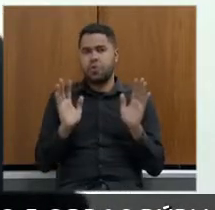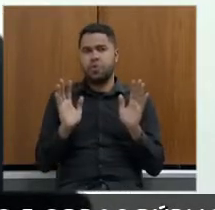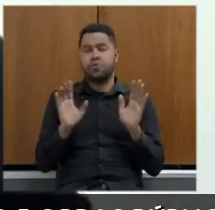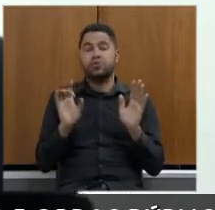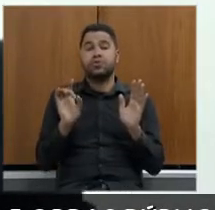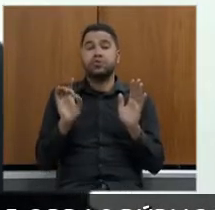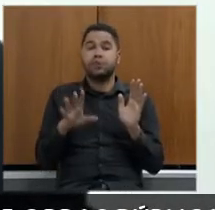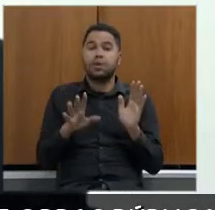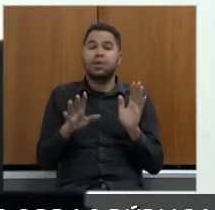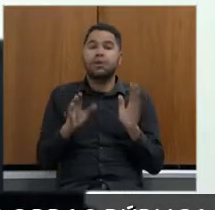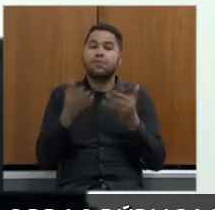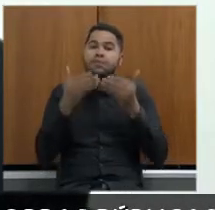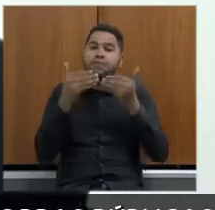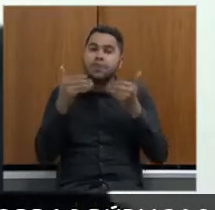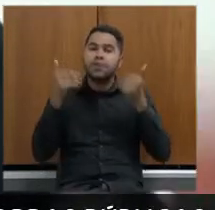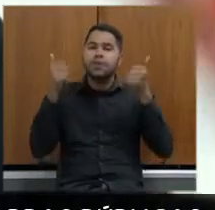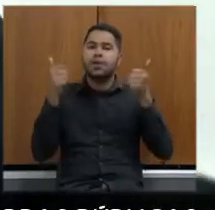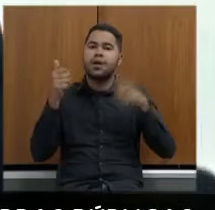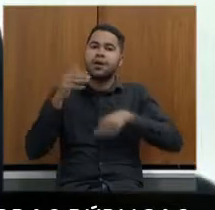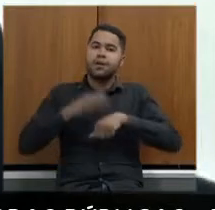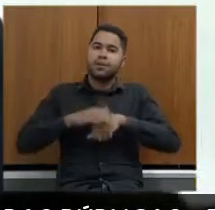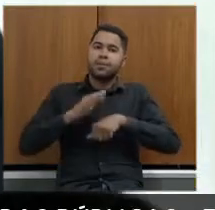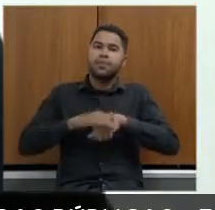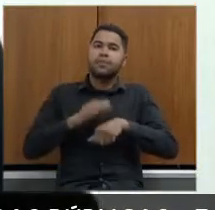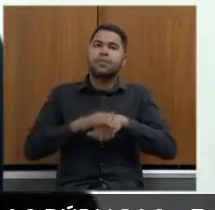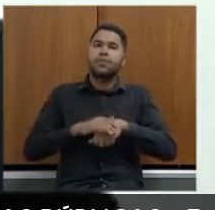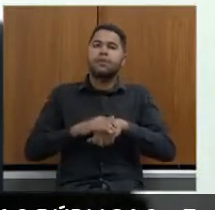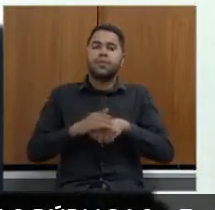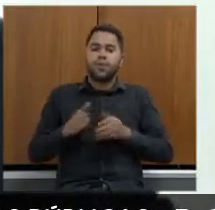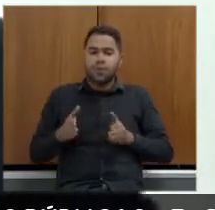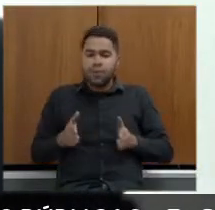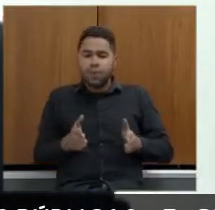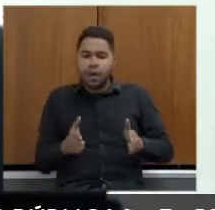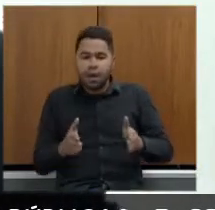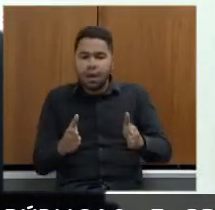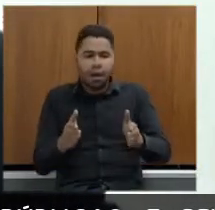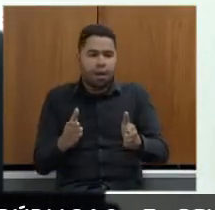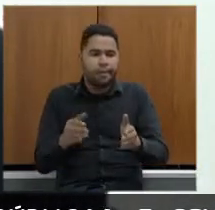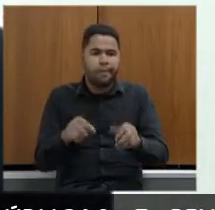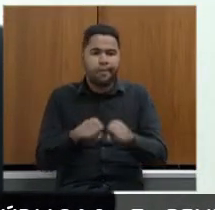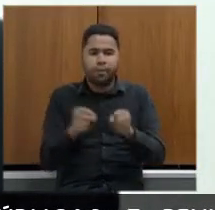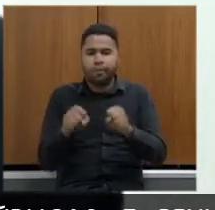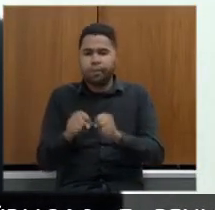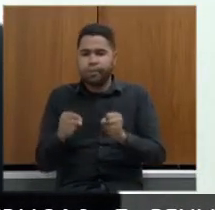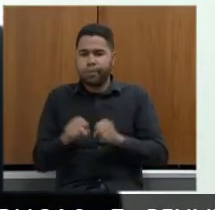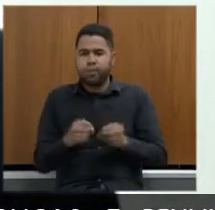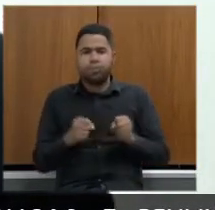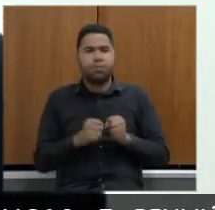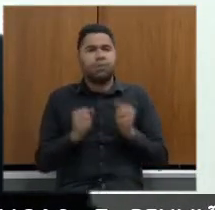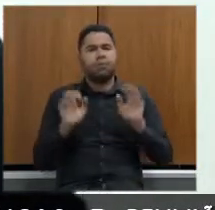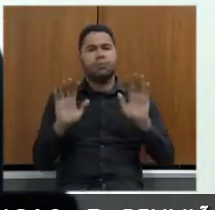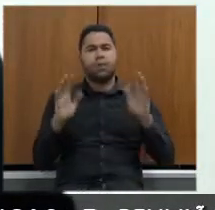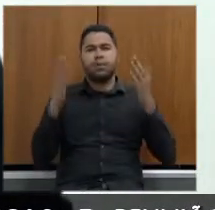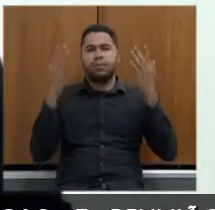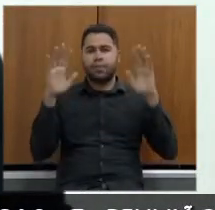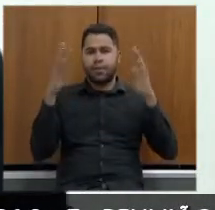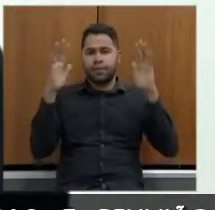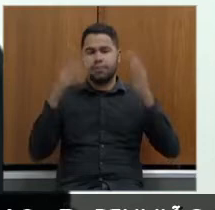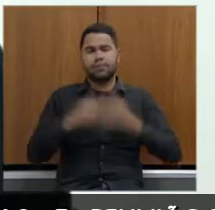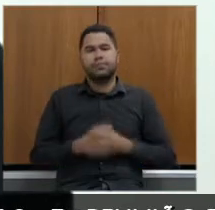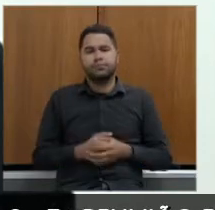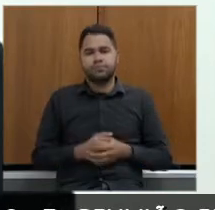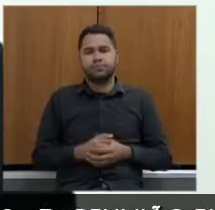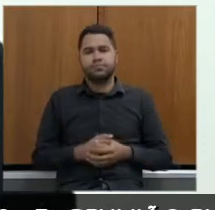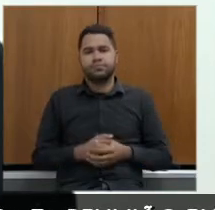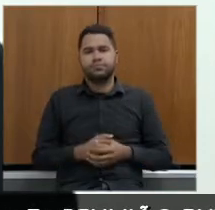chega a melhor notícia que a ponte caiu é que o asfalto tal está estourado enfim mas parabéns parabéns mais uma vez pode ser